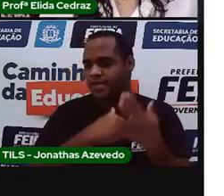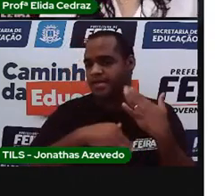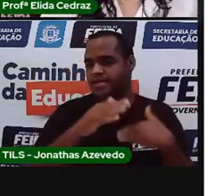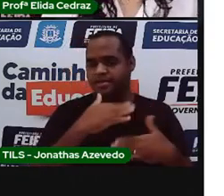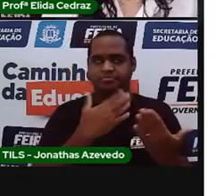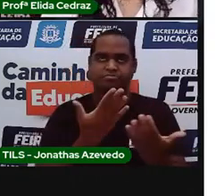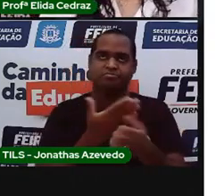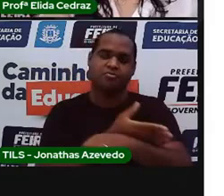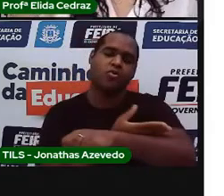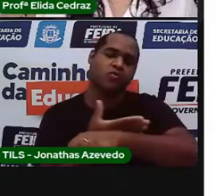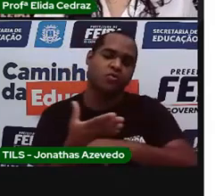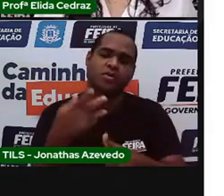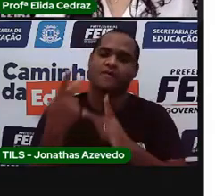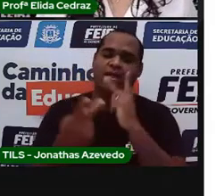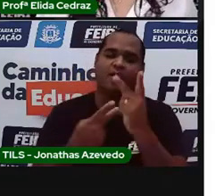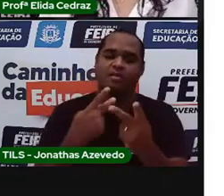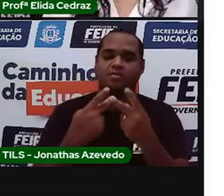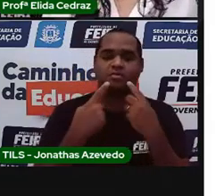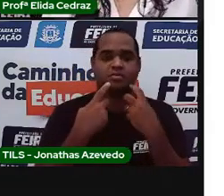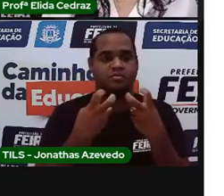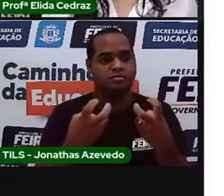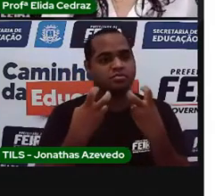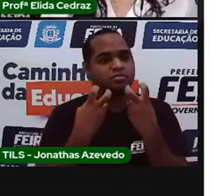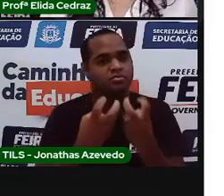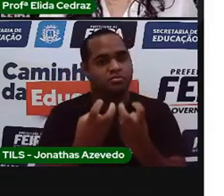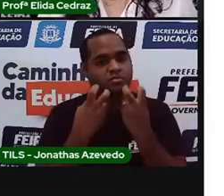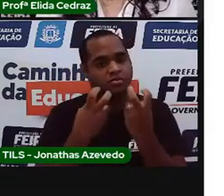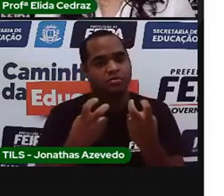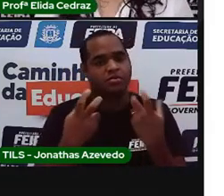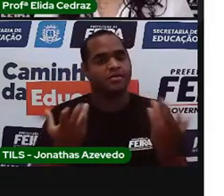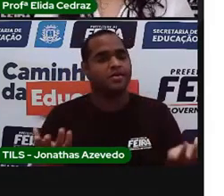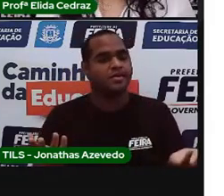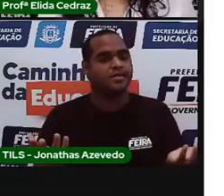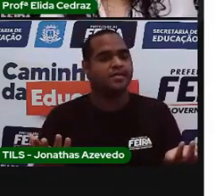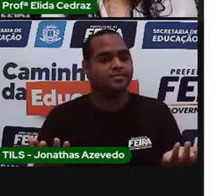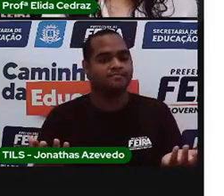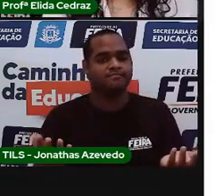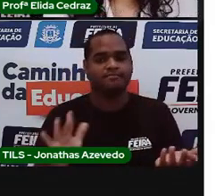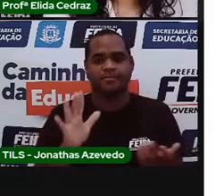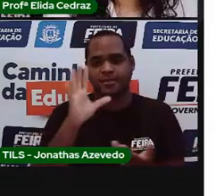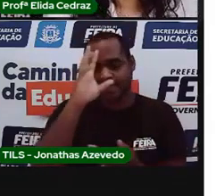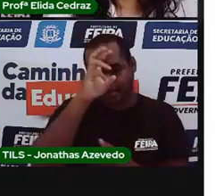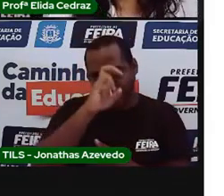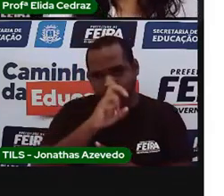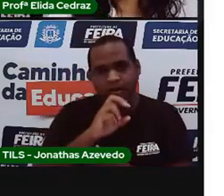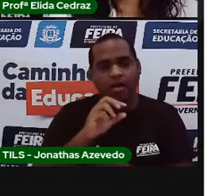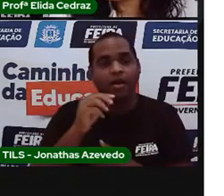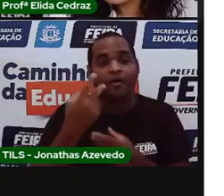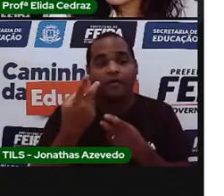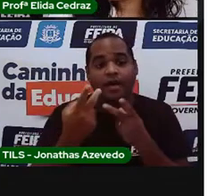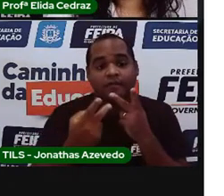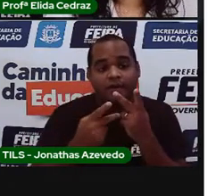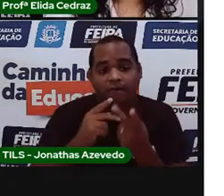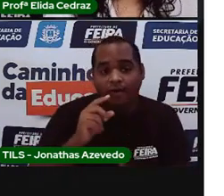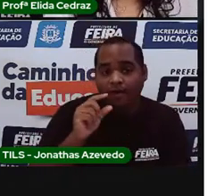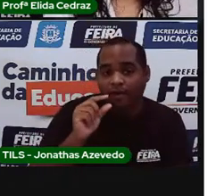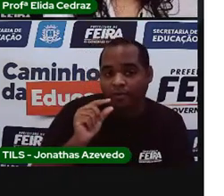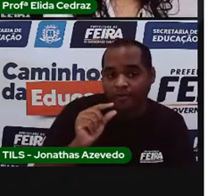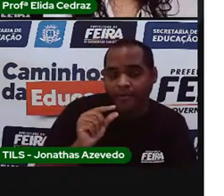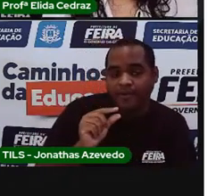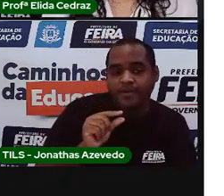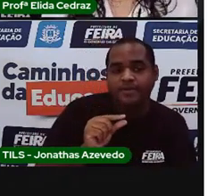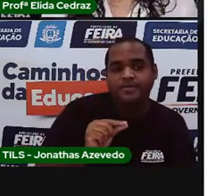costume de falar alto. Aí aprendeu a falar mais baixo.